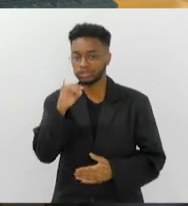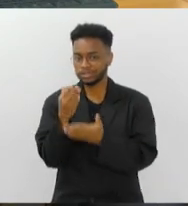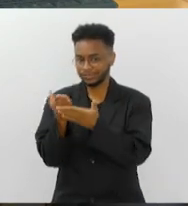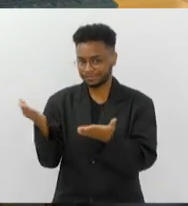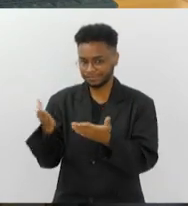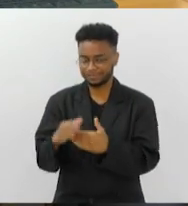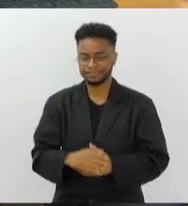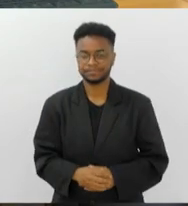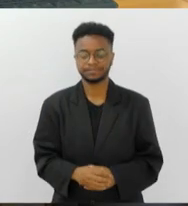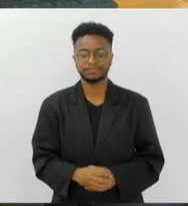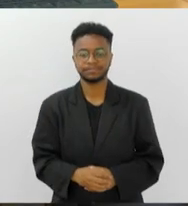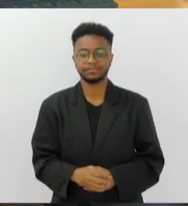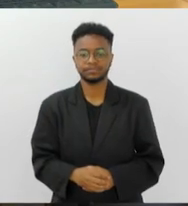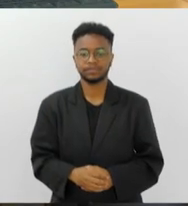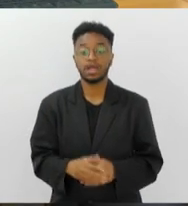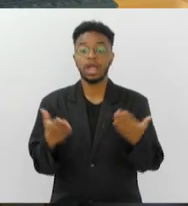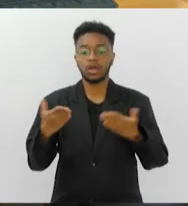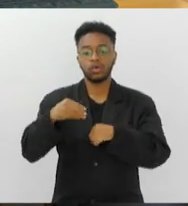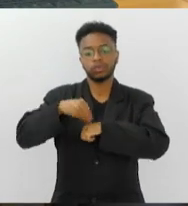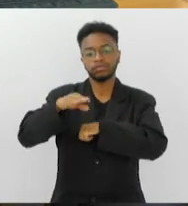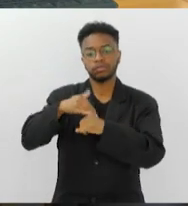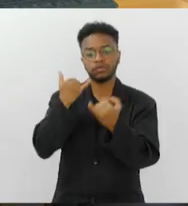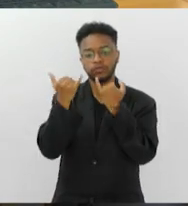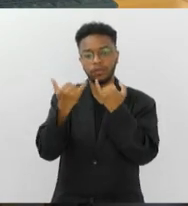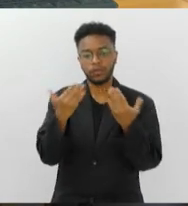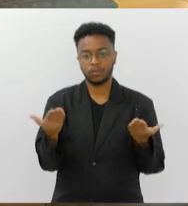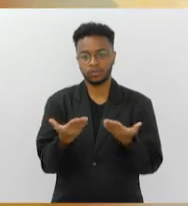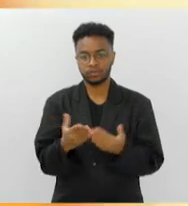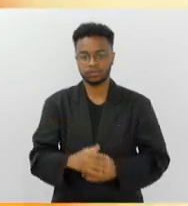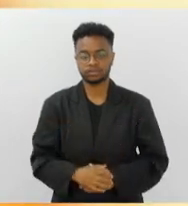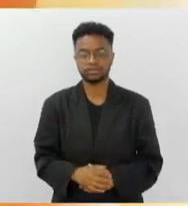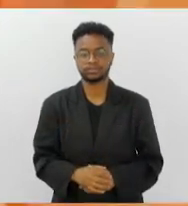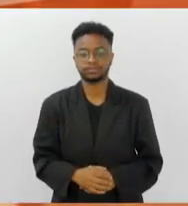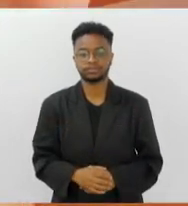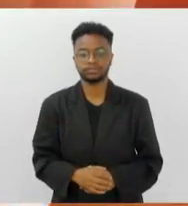vocês. E vamos ao nosso giro de notícias de hoje.